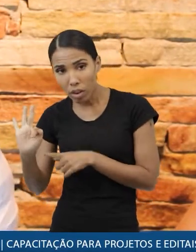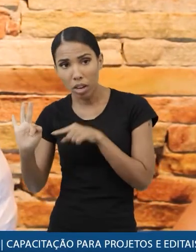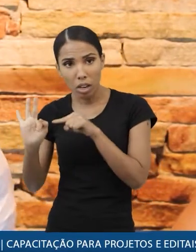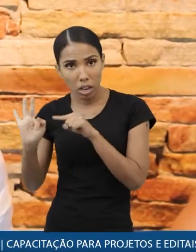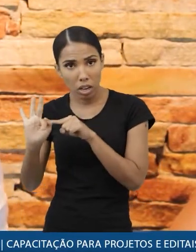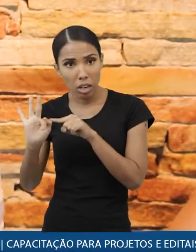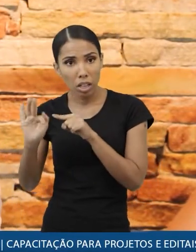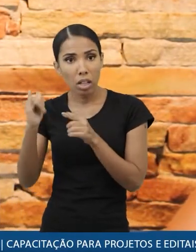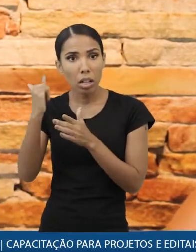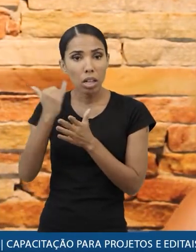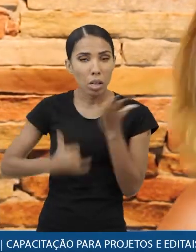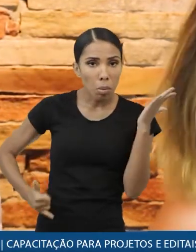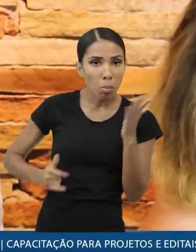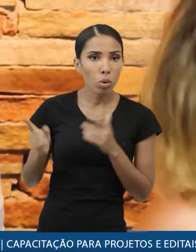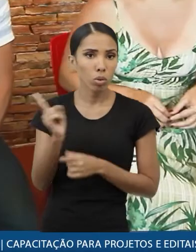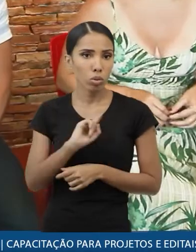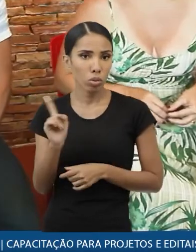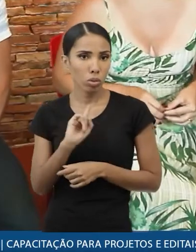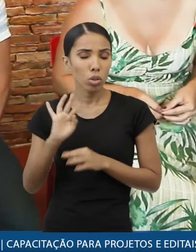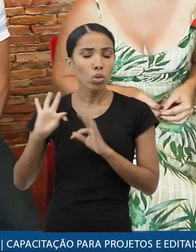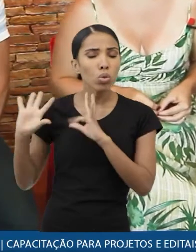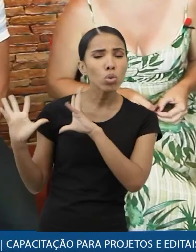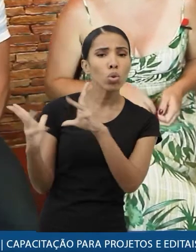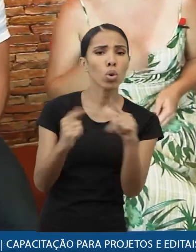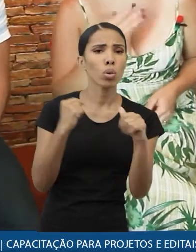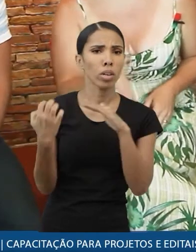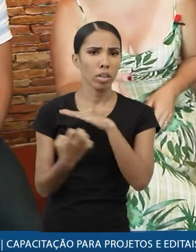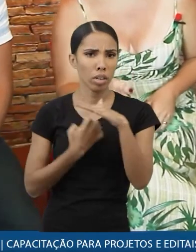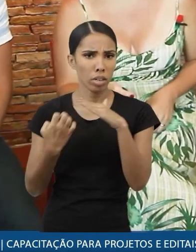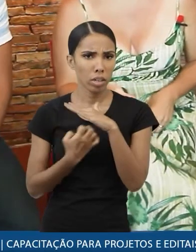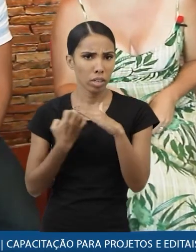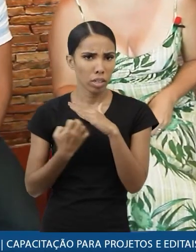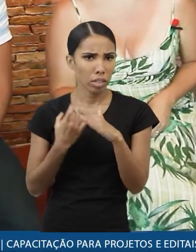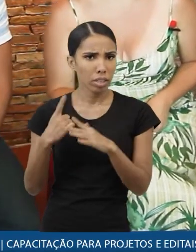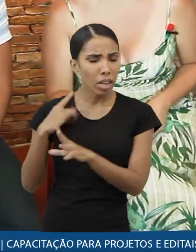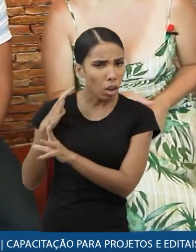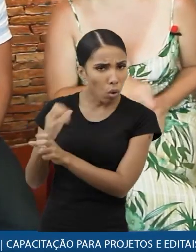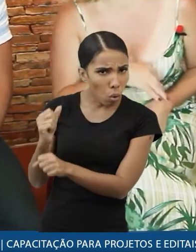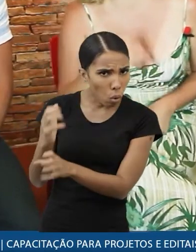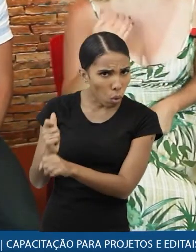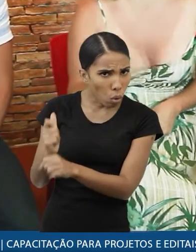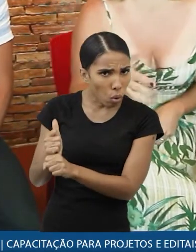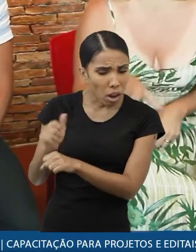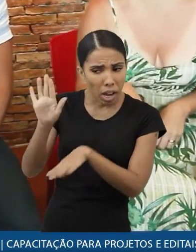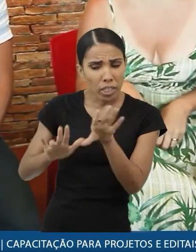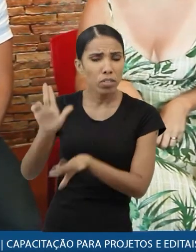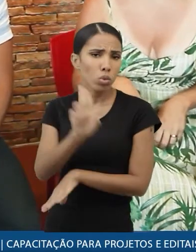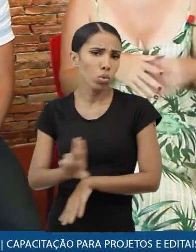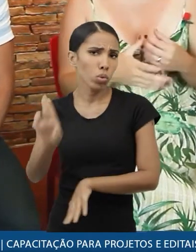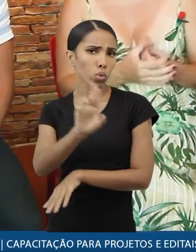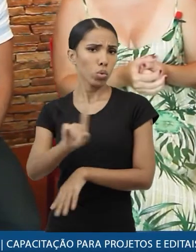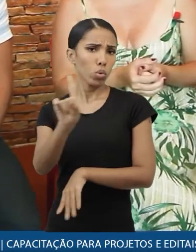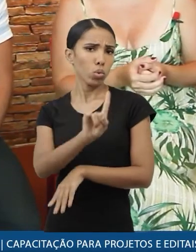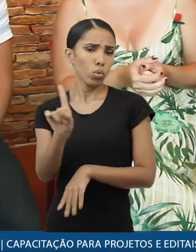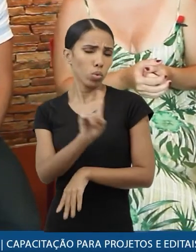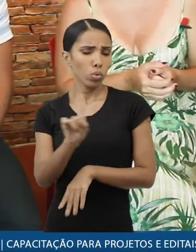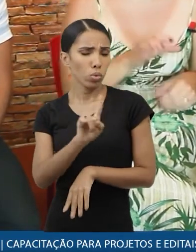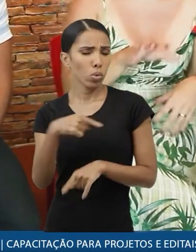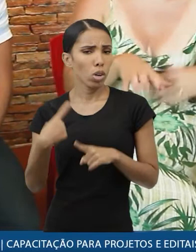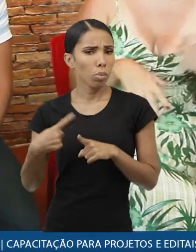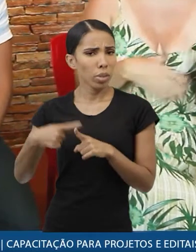fiscal tem recolhimento de imposto não toda empresa na verdade ela tem um contador às vezes a gente não utiliza ele porque